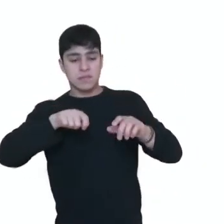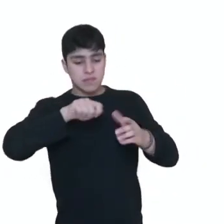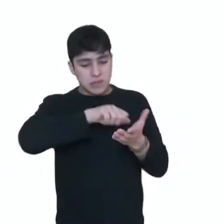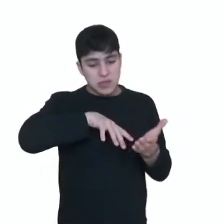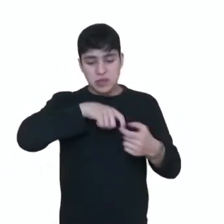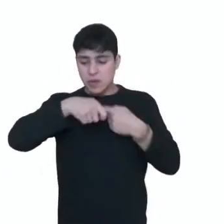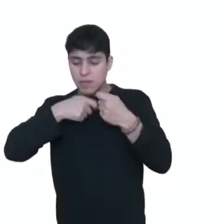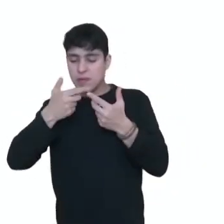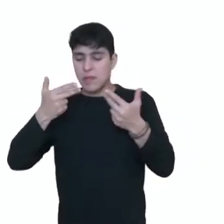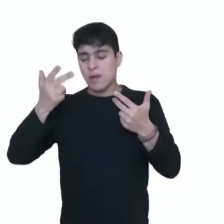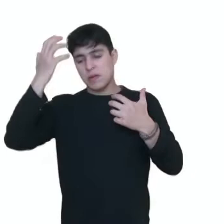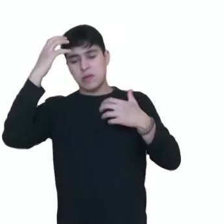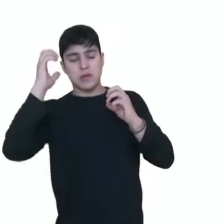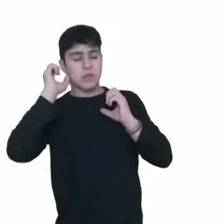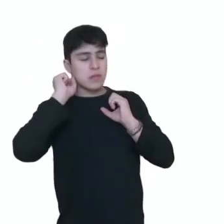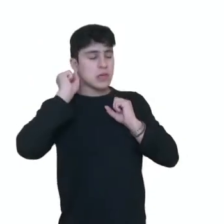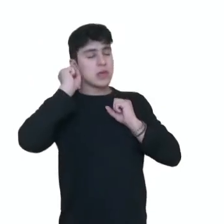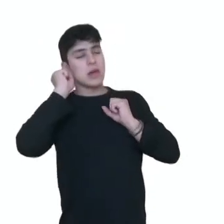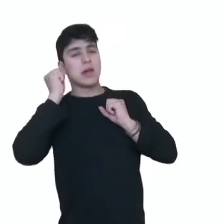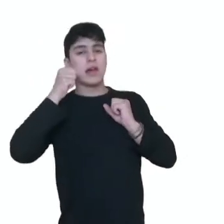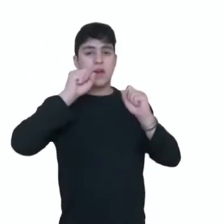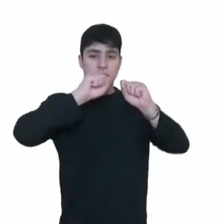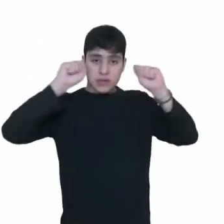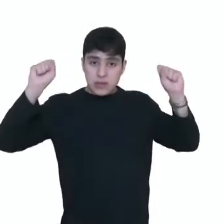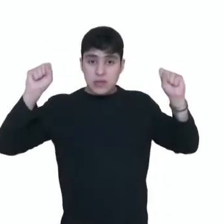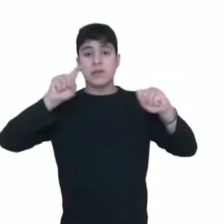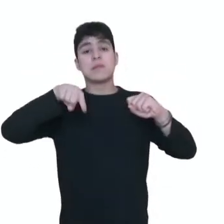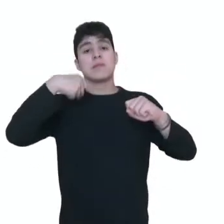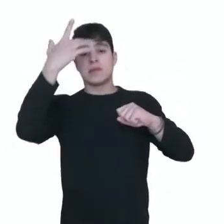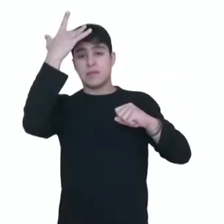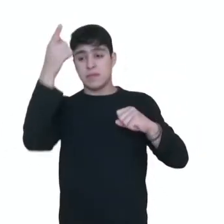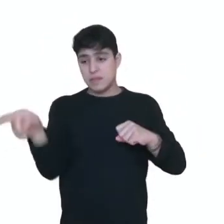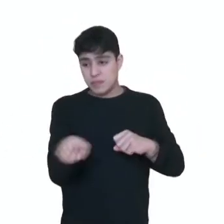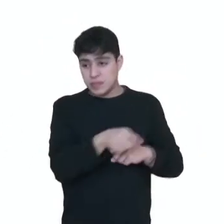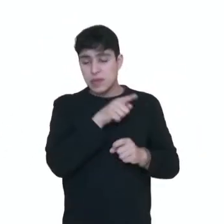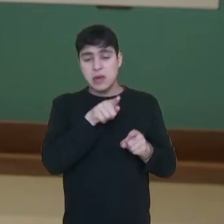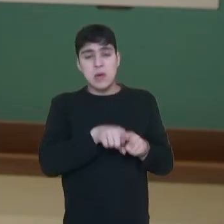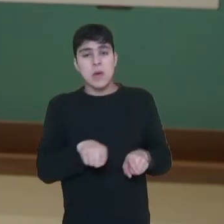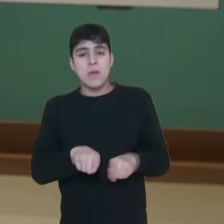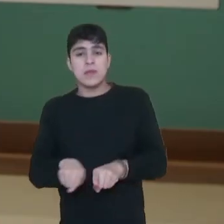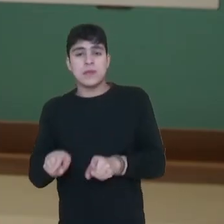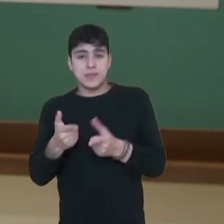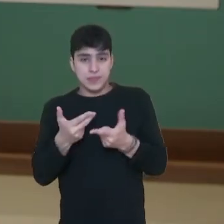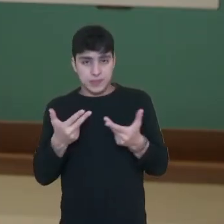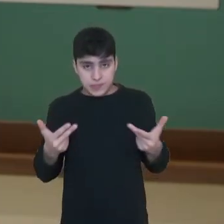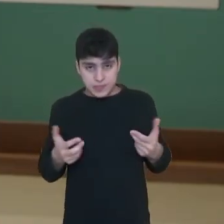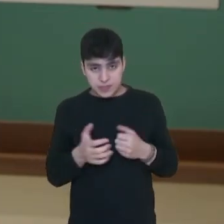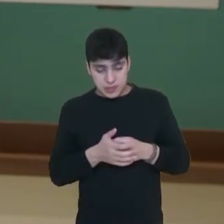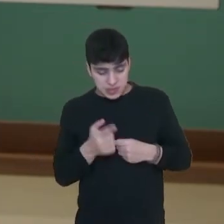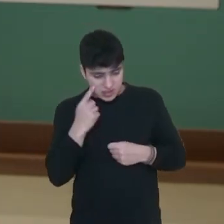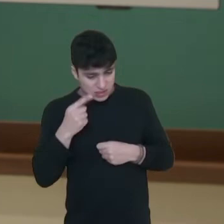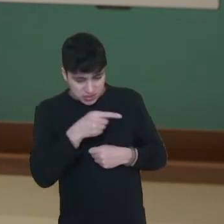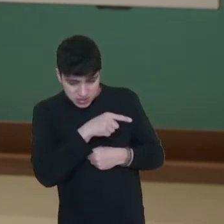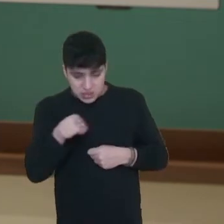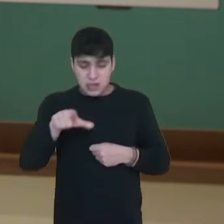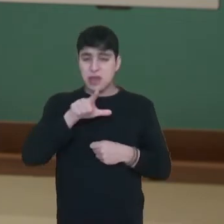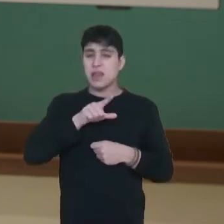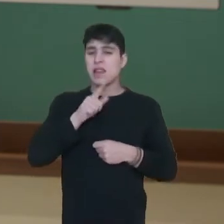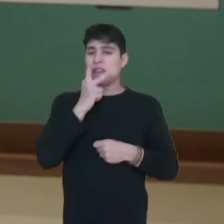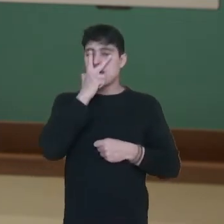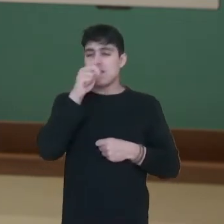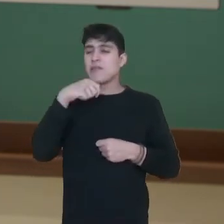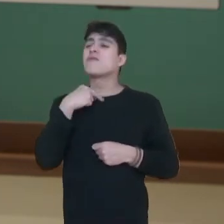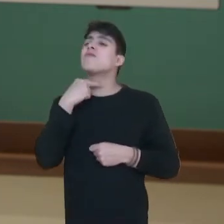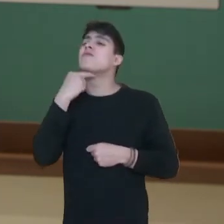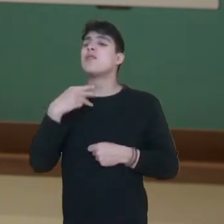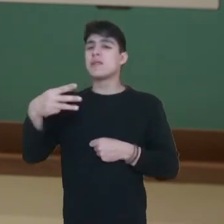banho, jantar, dormir, acordar. No dia seguinte, tudo a mesma coisa outra vez. Então, temos aqui a presença, né? Da voz do